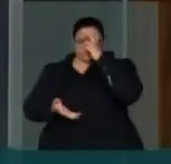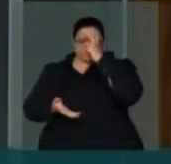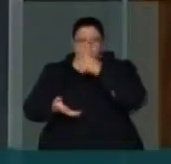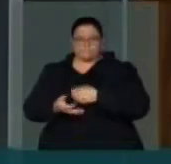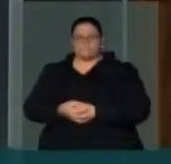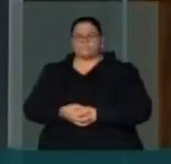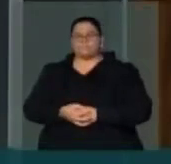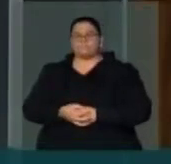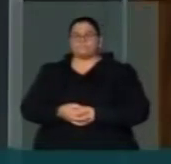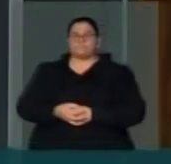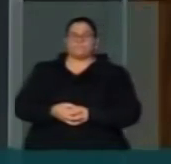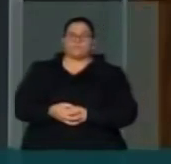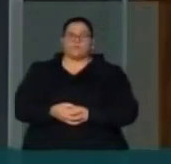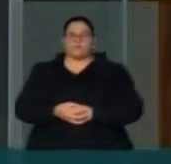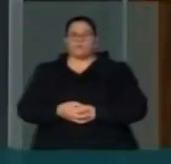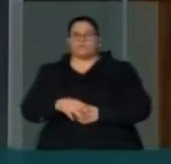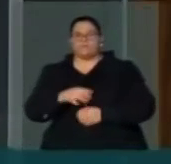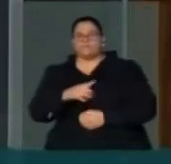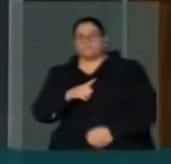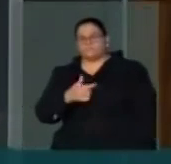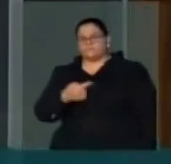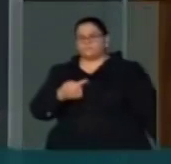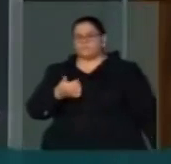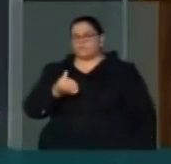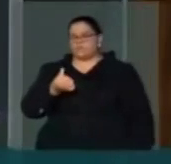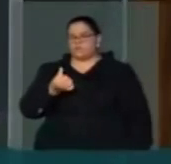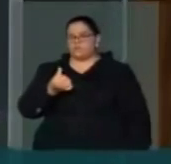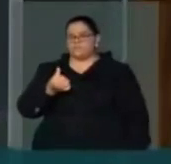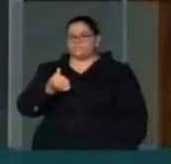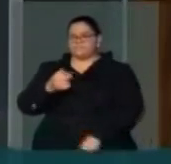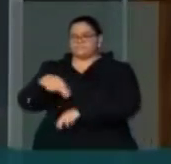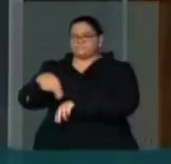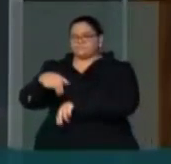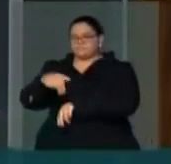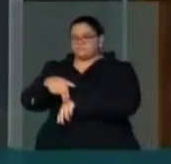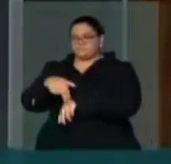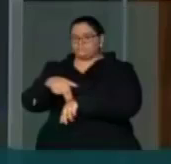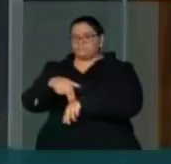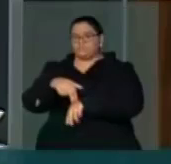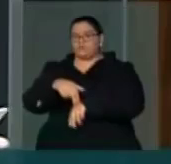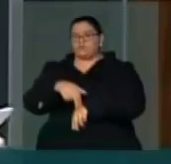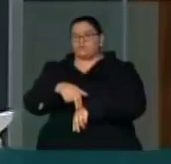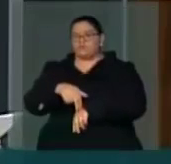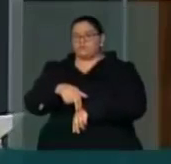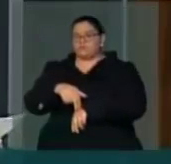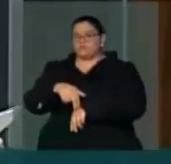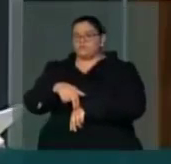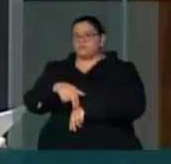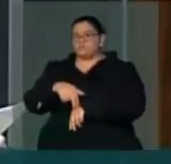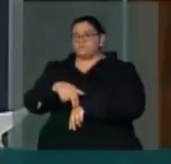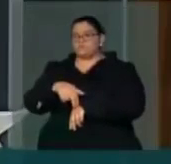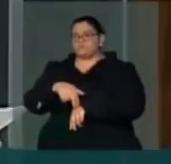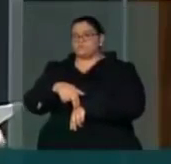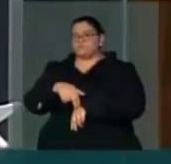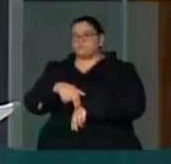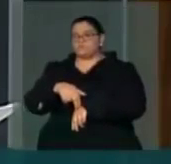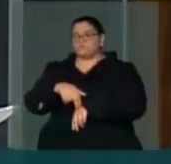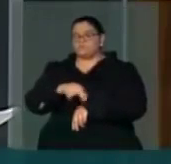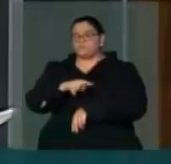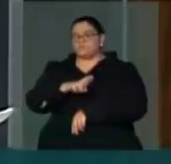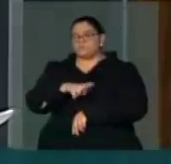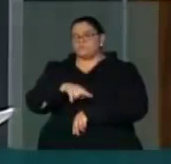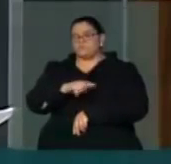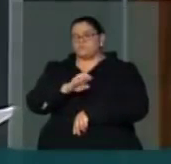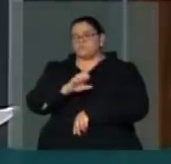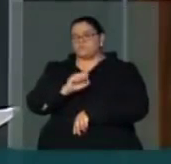das 76 nações monitoradas pela Unesco, nós ocupamos a 60ª posição